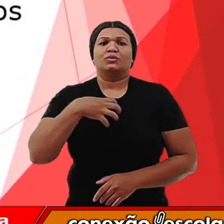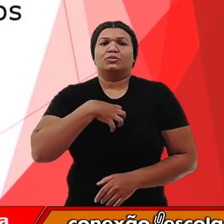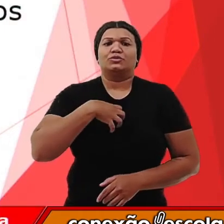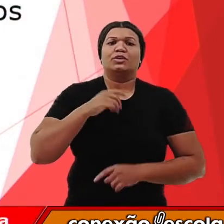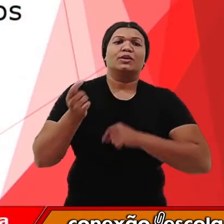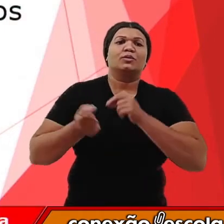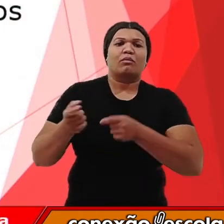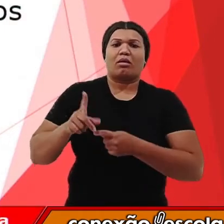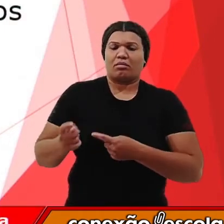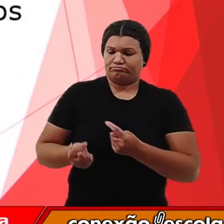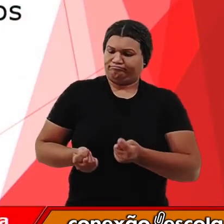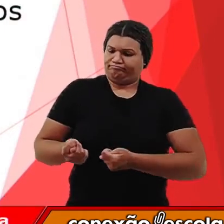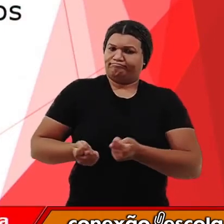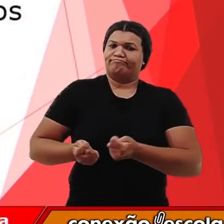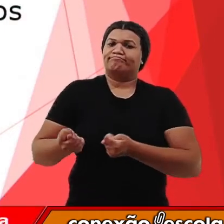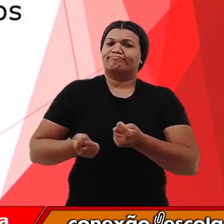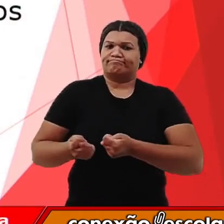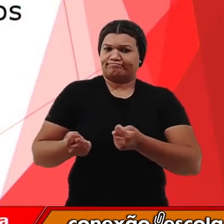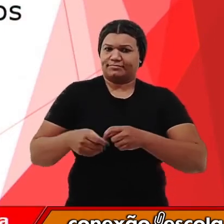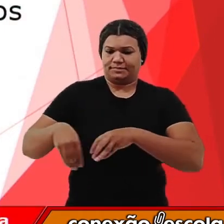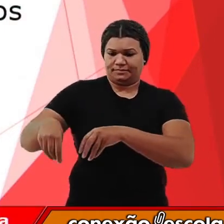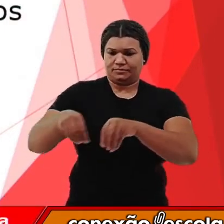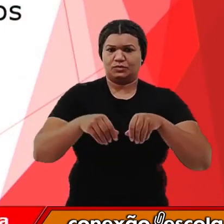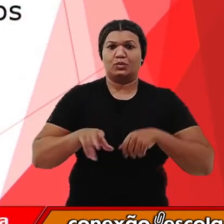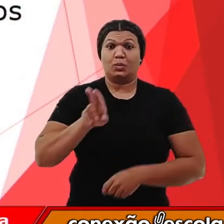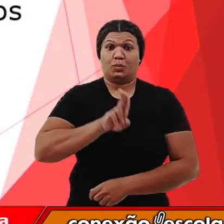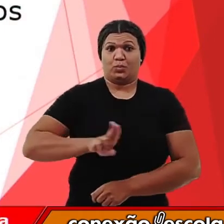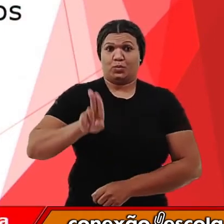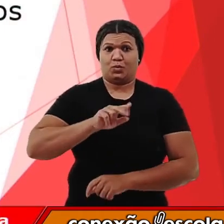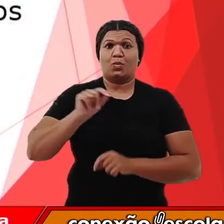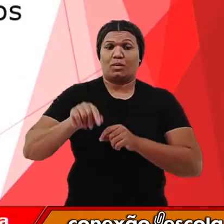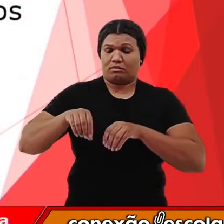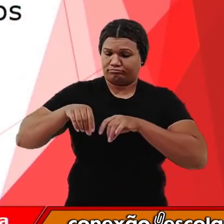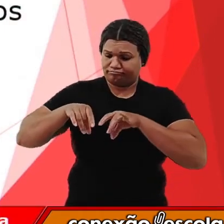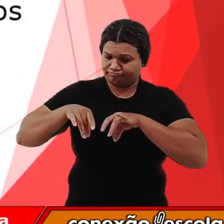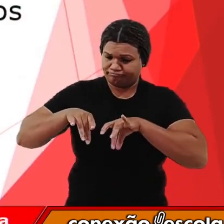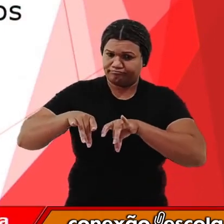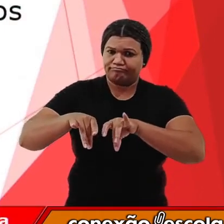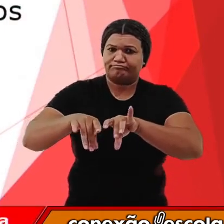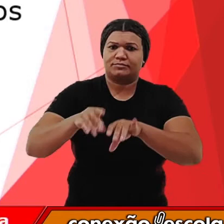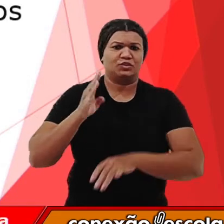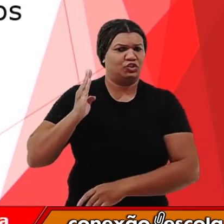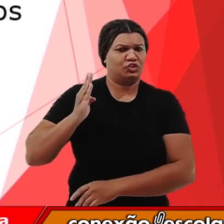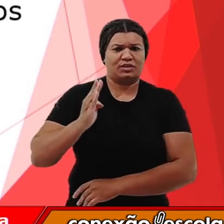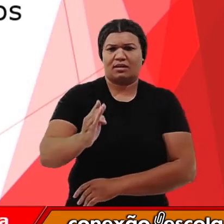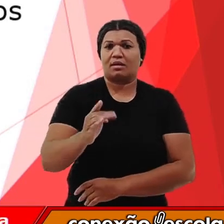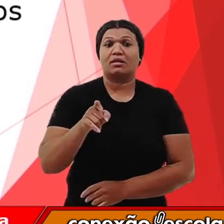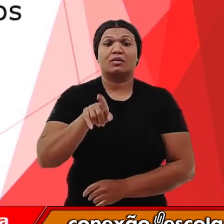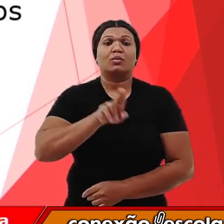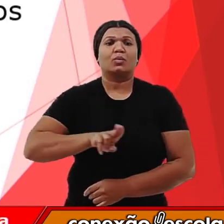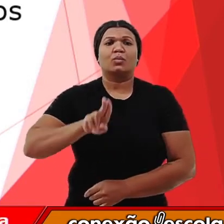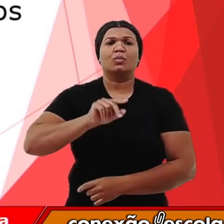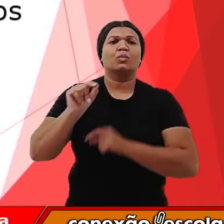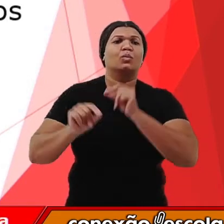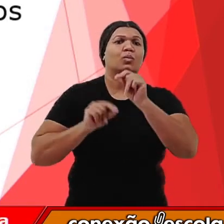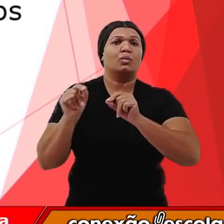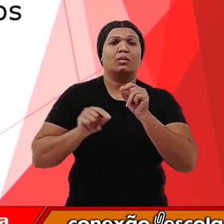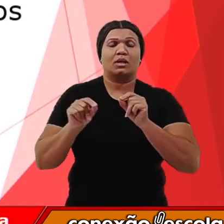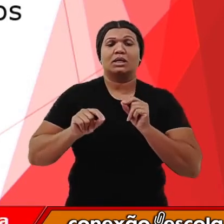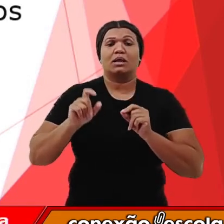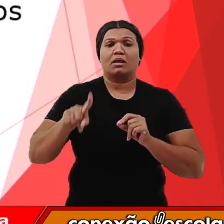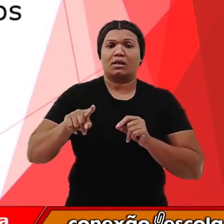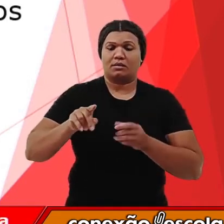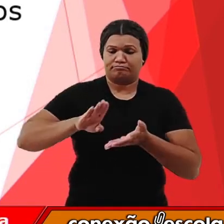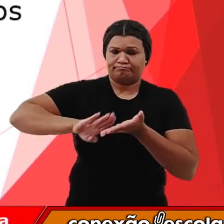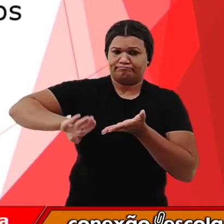solo através do plantio direto. Bom, essa técnica consiste em utilizar o restante